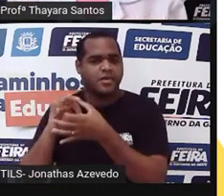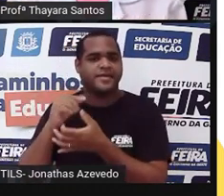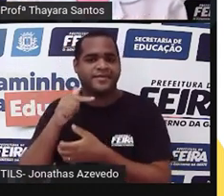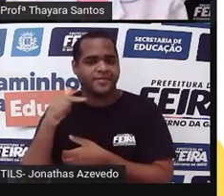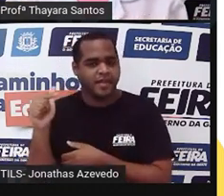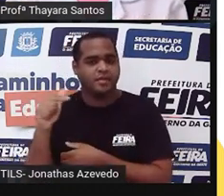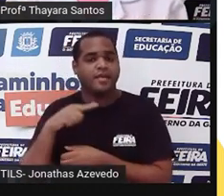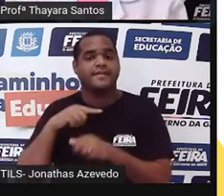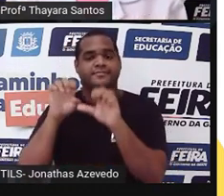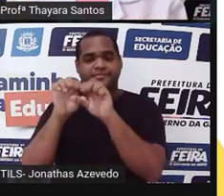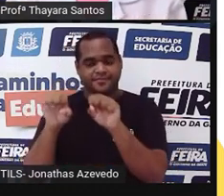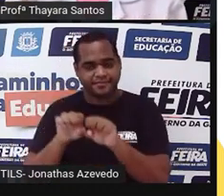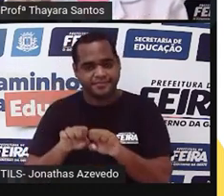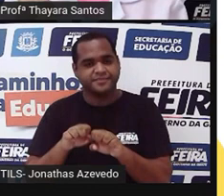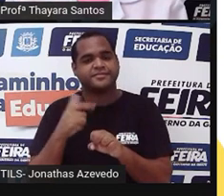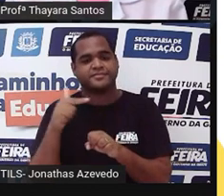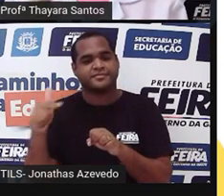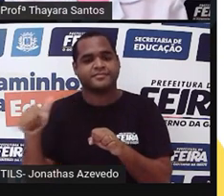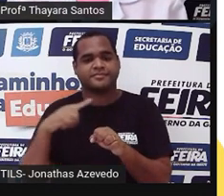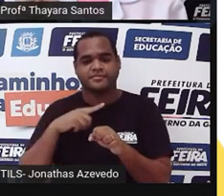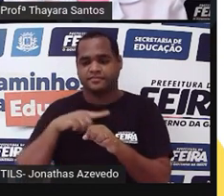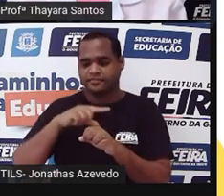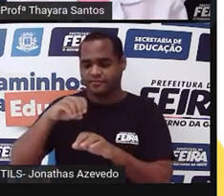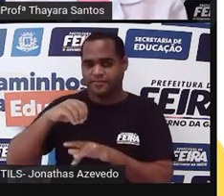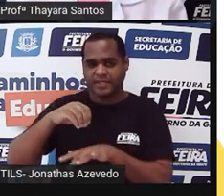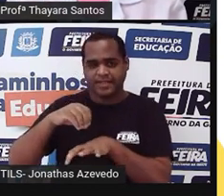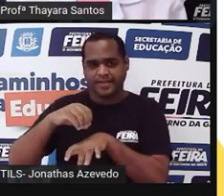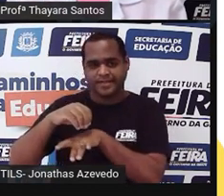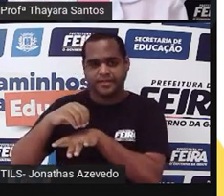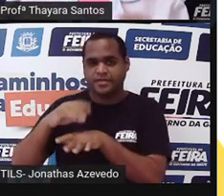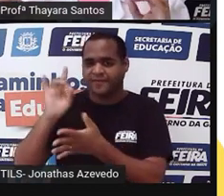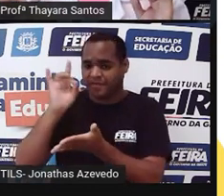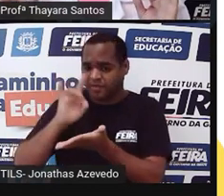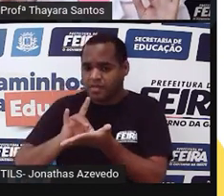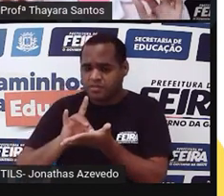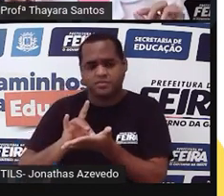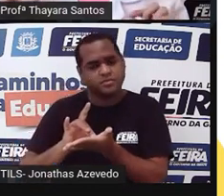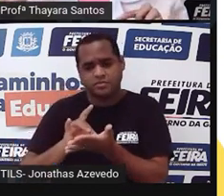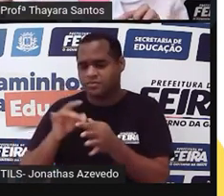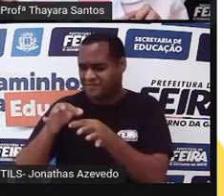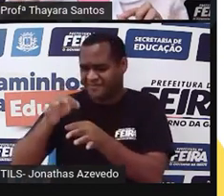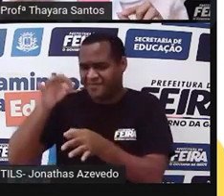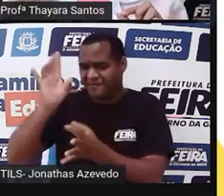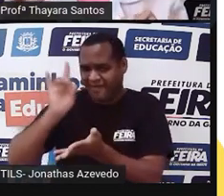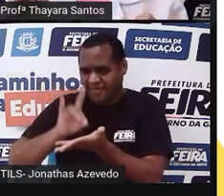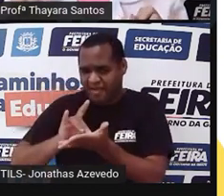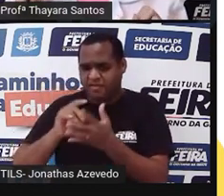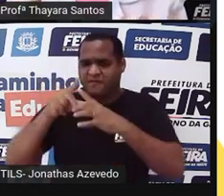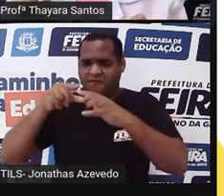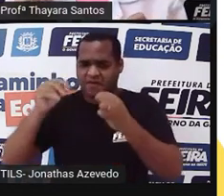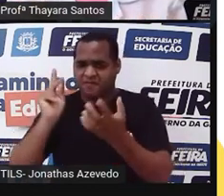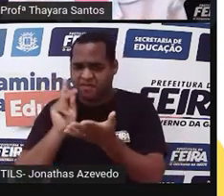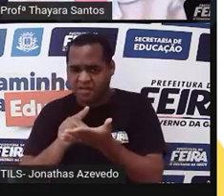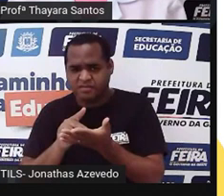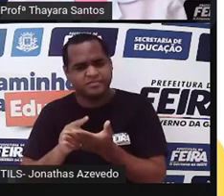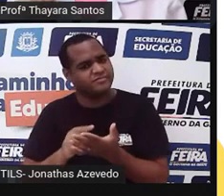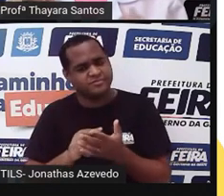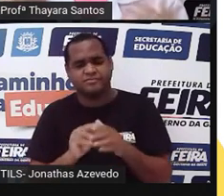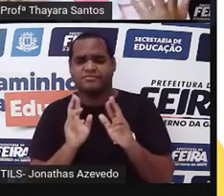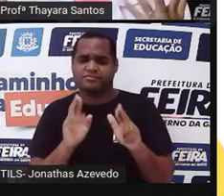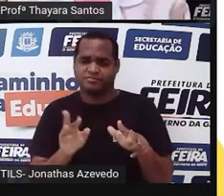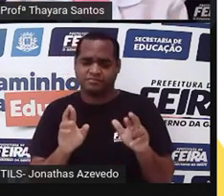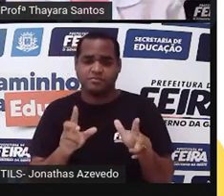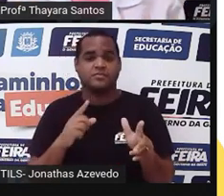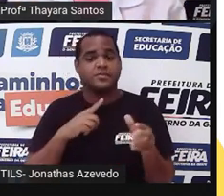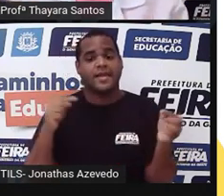estruturas não são consideradas como raiz, caulo e folha verdadeiras. Então, essas estruturas aí, o filoide, o cauloide e o risoide, elas têm